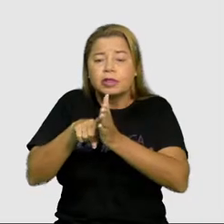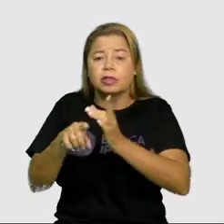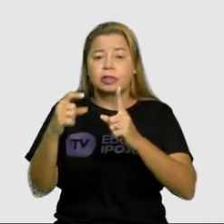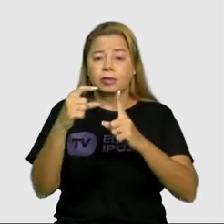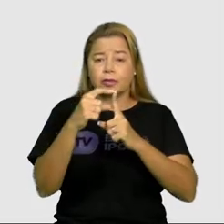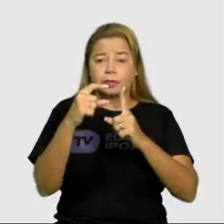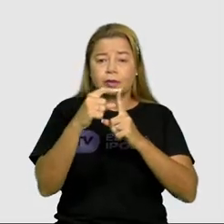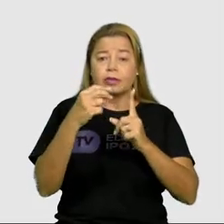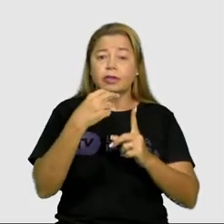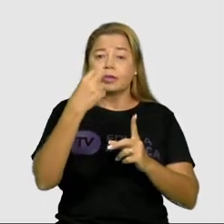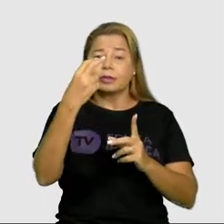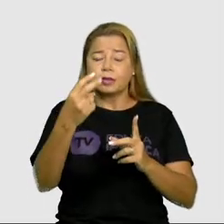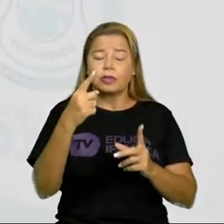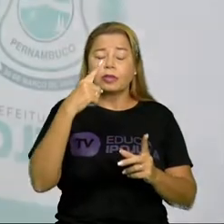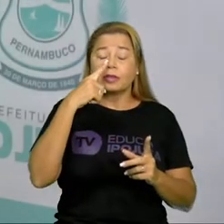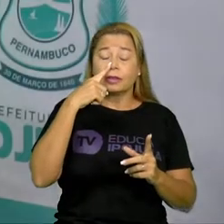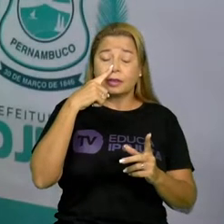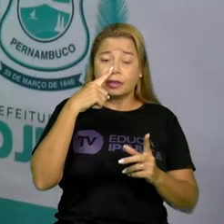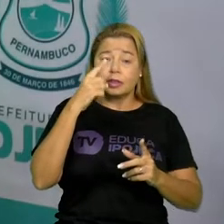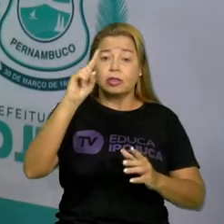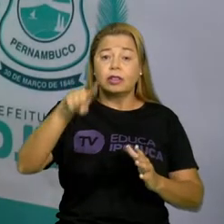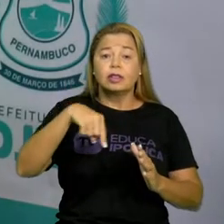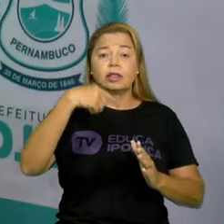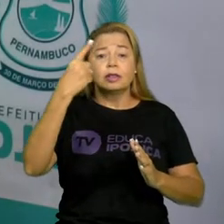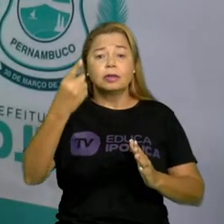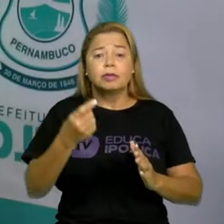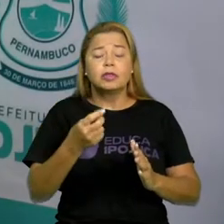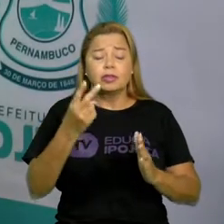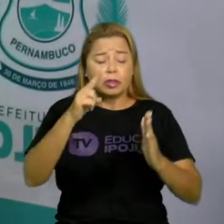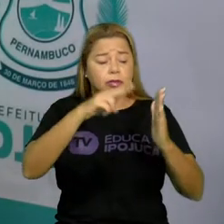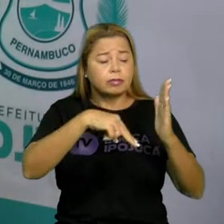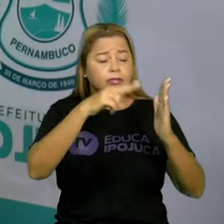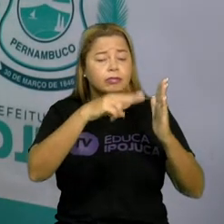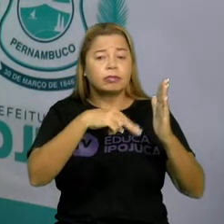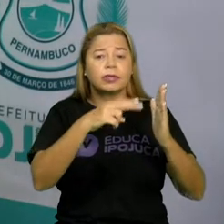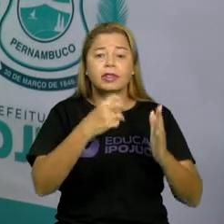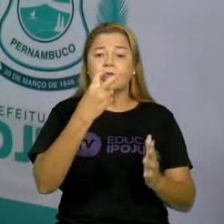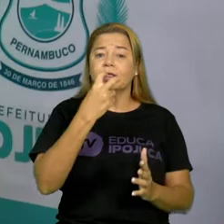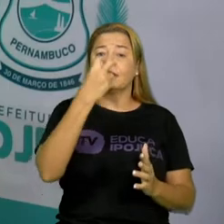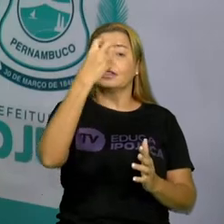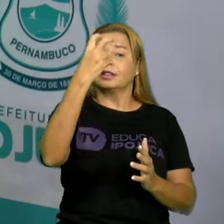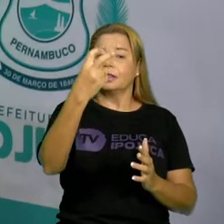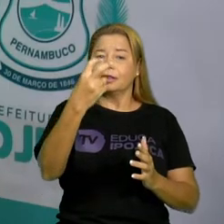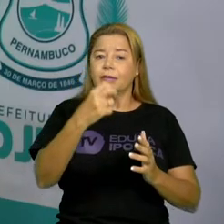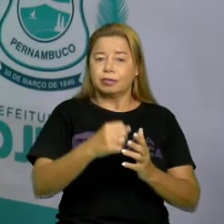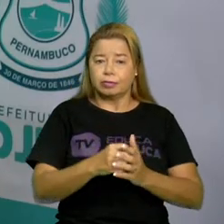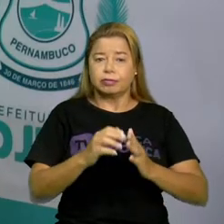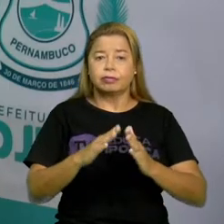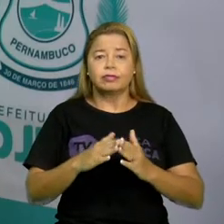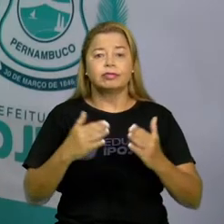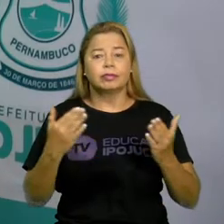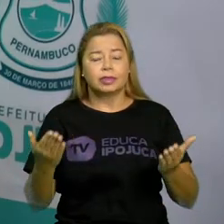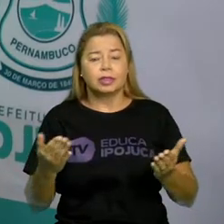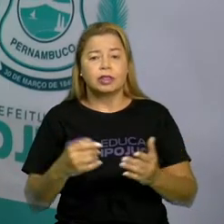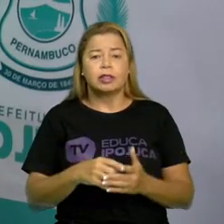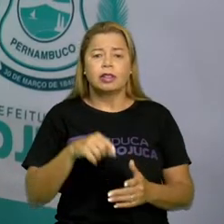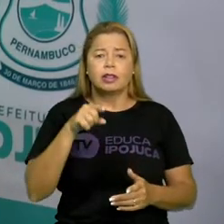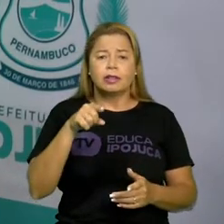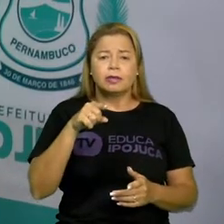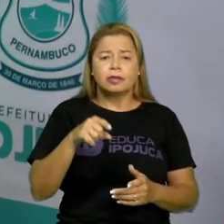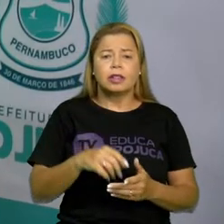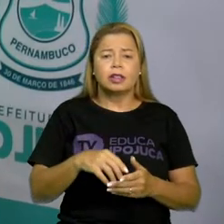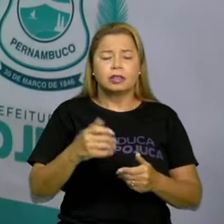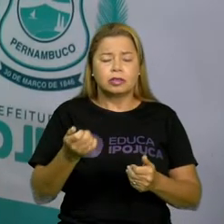depois leia em voz alta. Quando fizer leitura, não precisa estar fazendo aquele exercício. Aquele exercício de descobrir faz